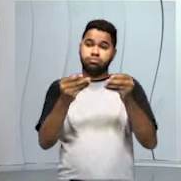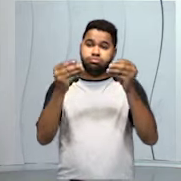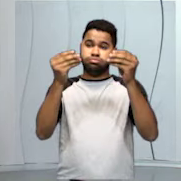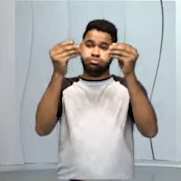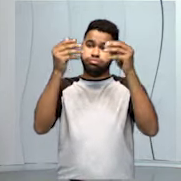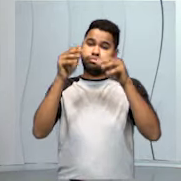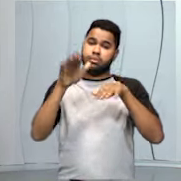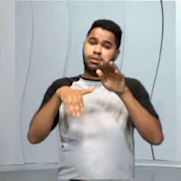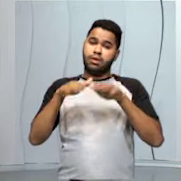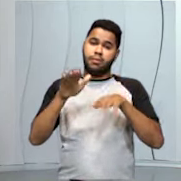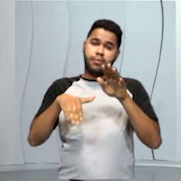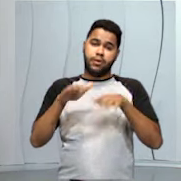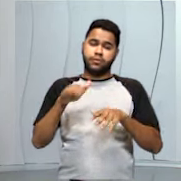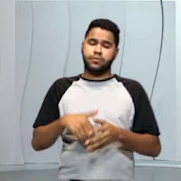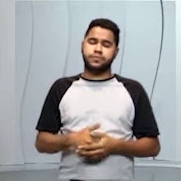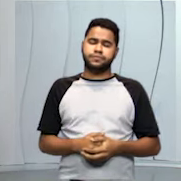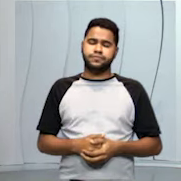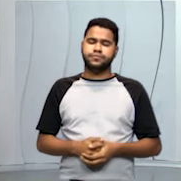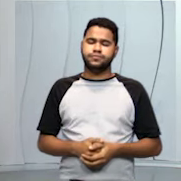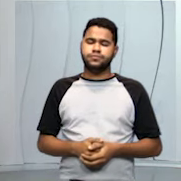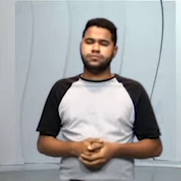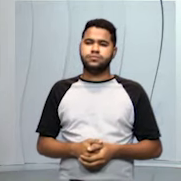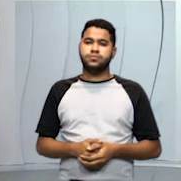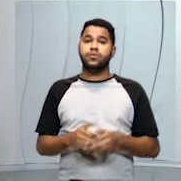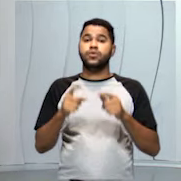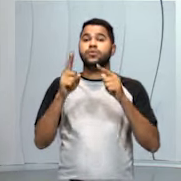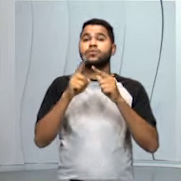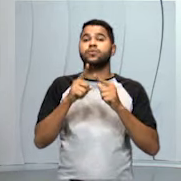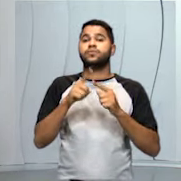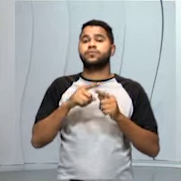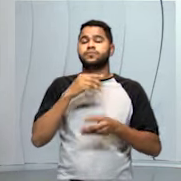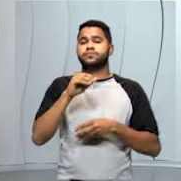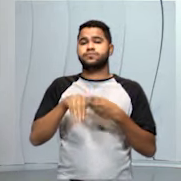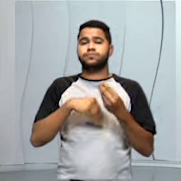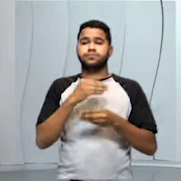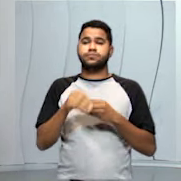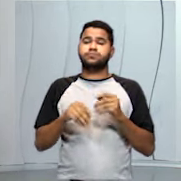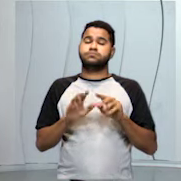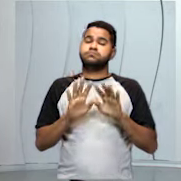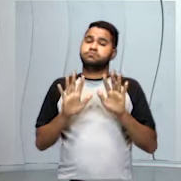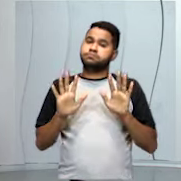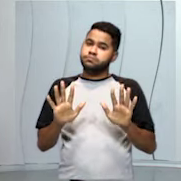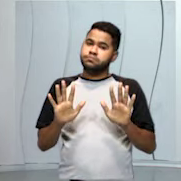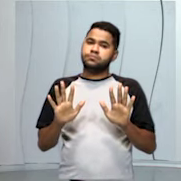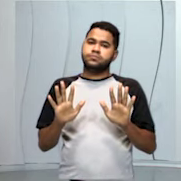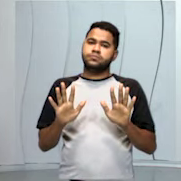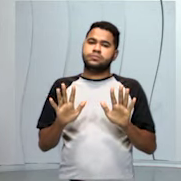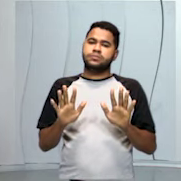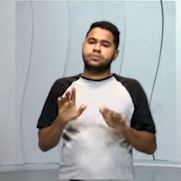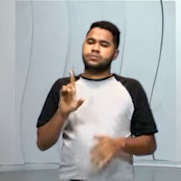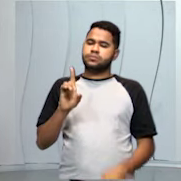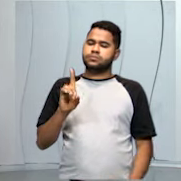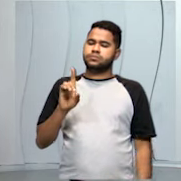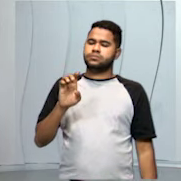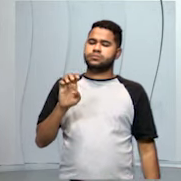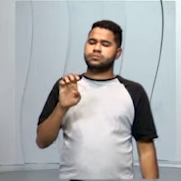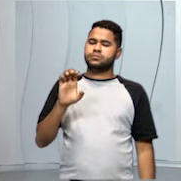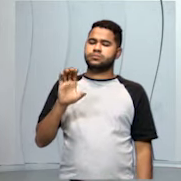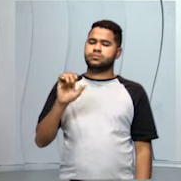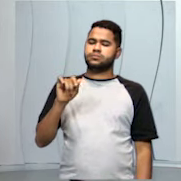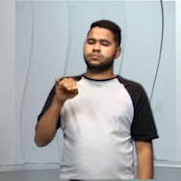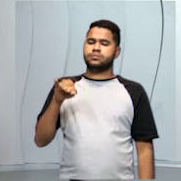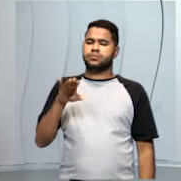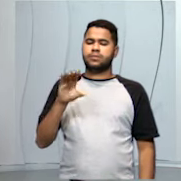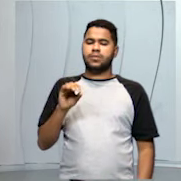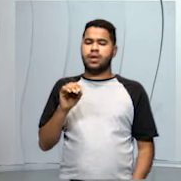Isso aí vai depender da densidade, vai depender do tipo de mistura. Mas de qualquer forma, na decantação é